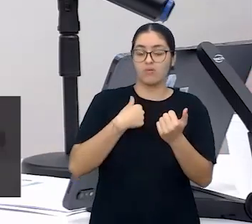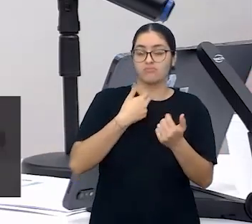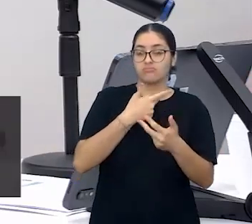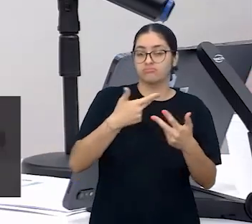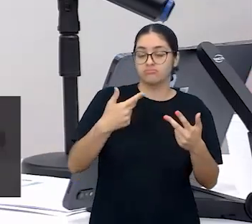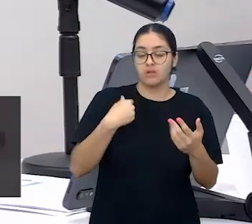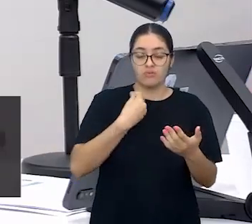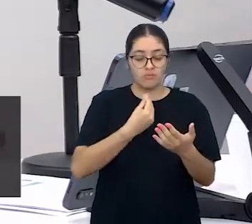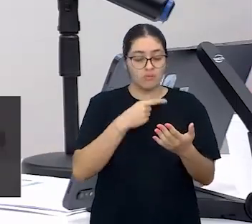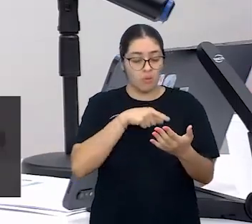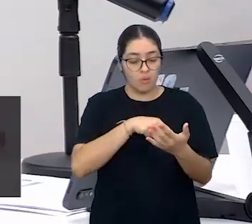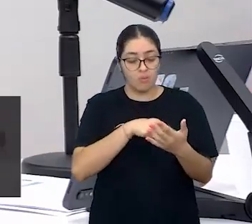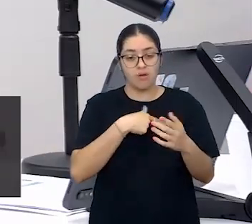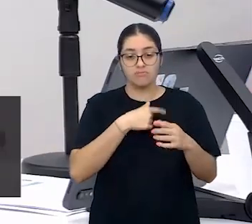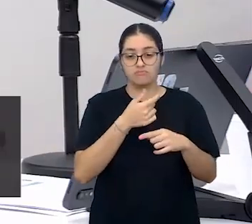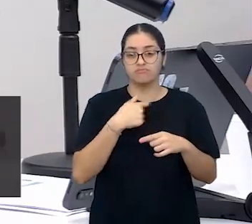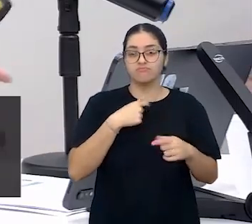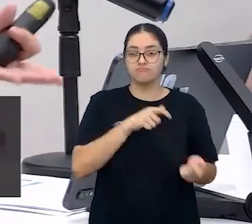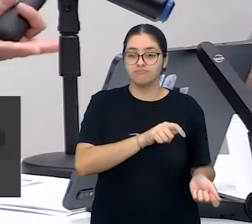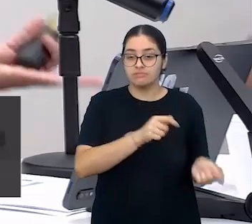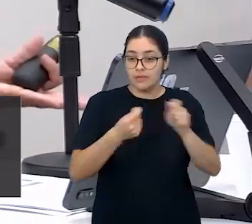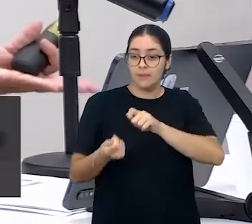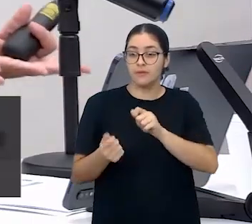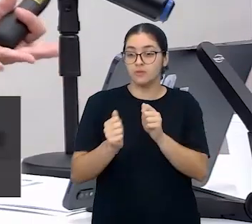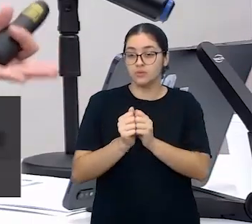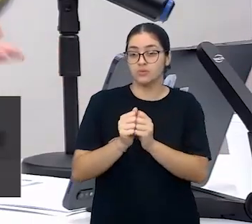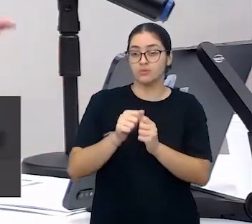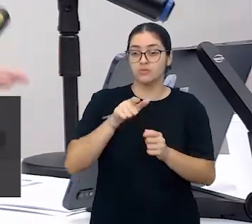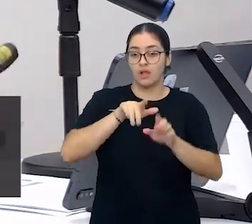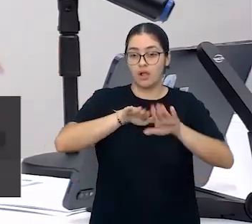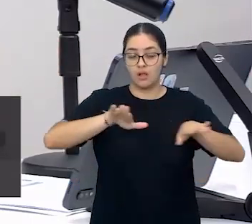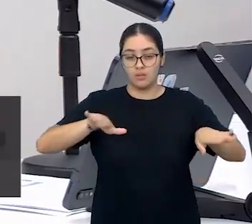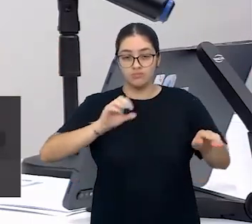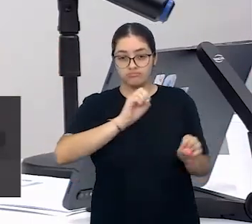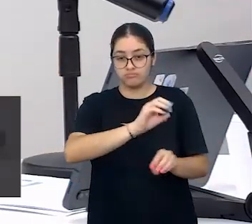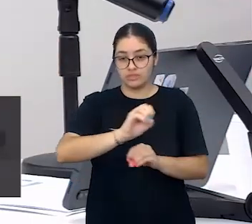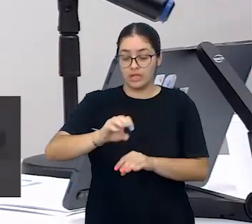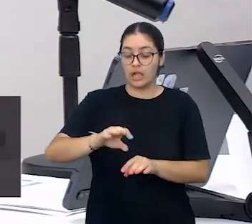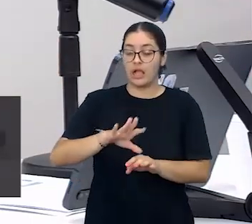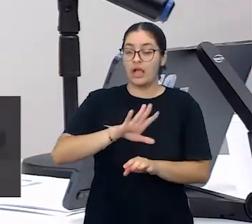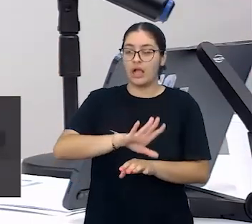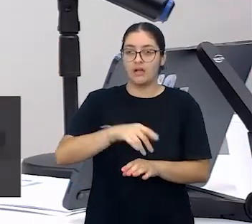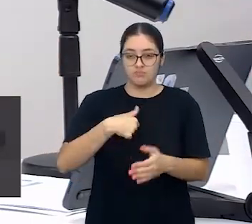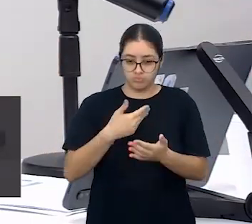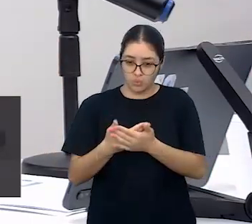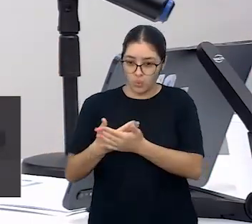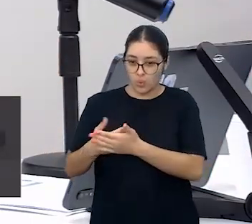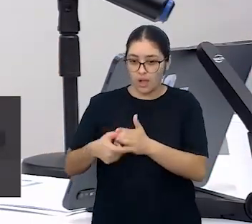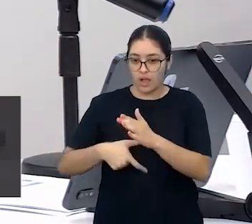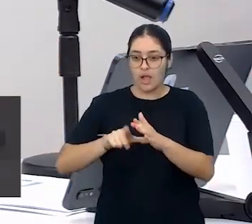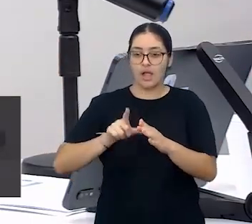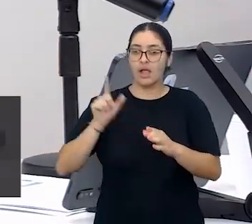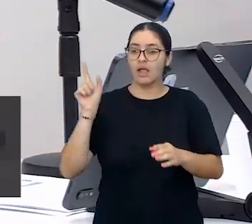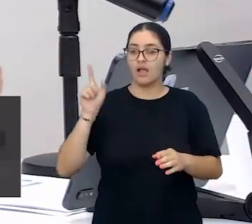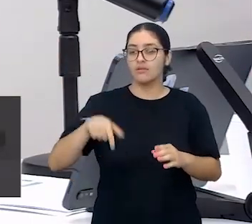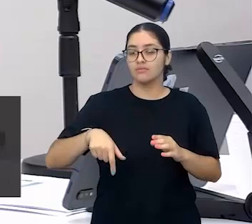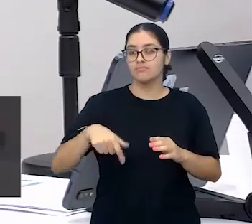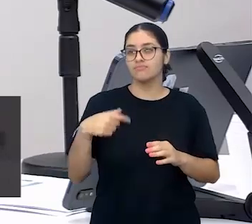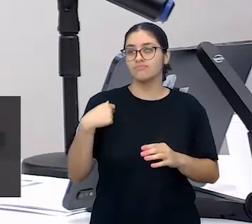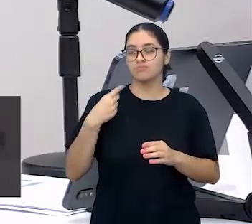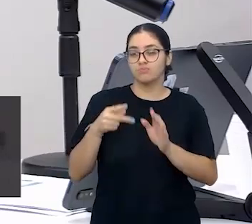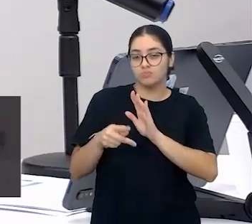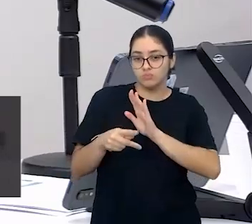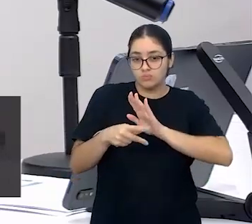trabalhar com os estudantes, essa seleção, ela traz para a gente posturas, intervenções